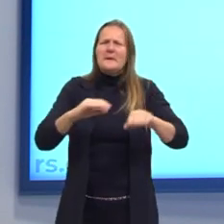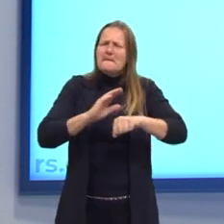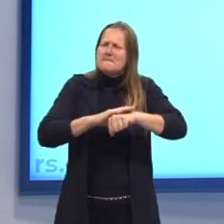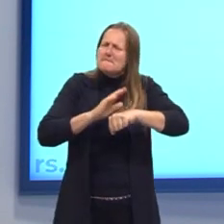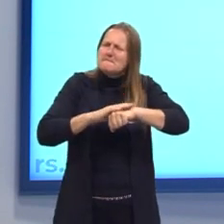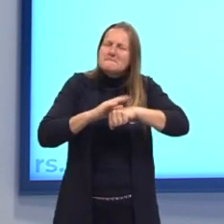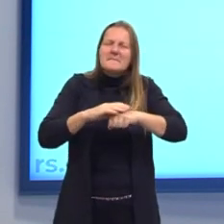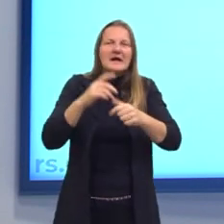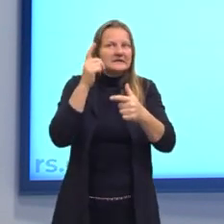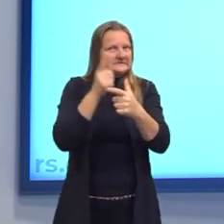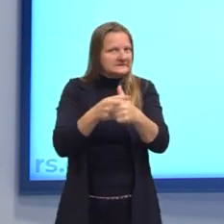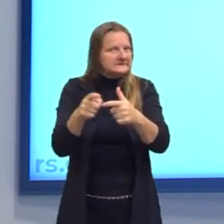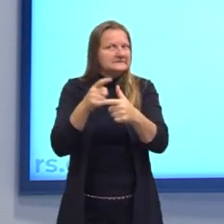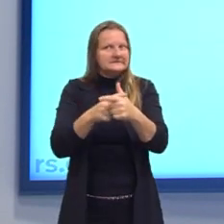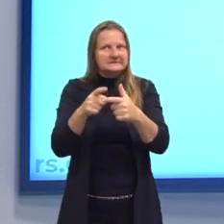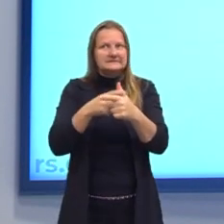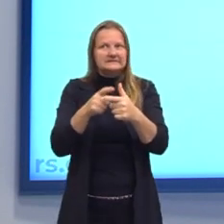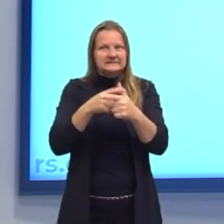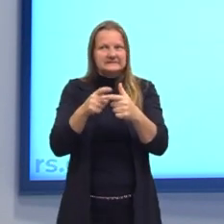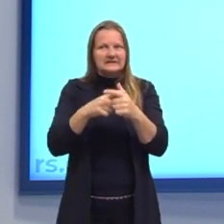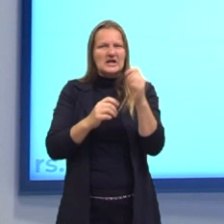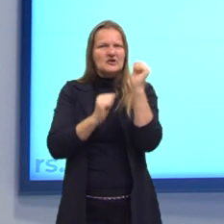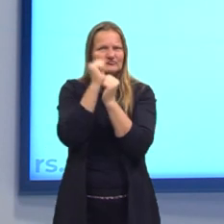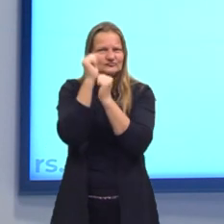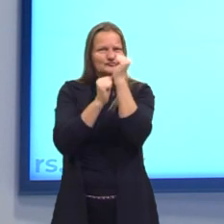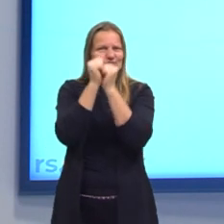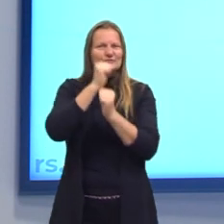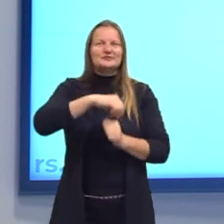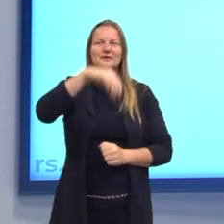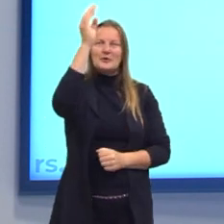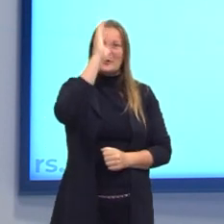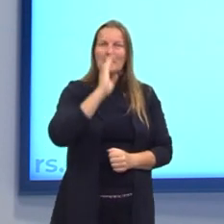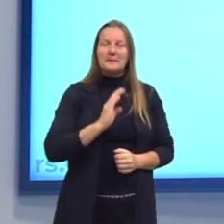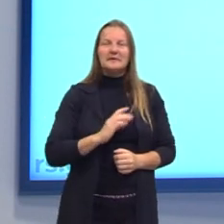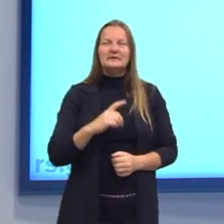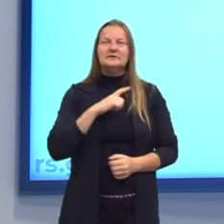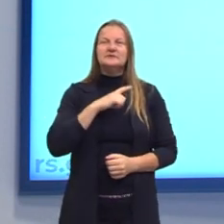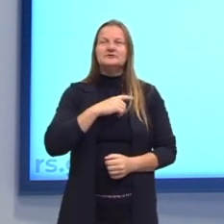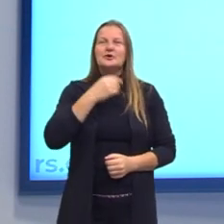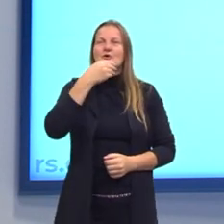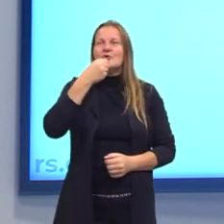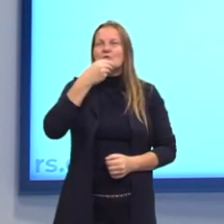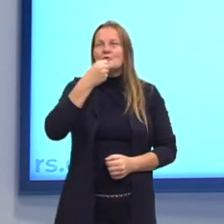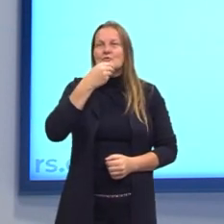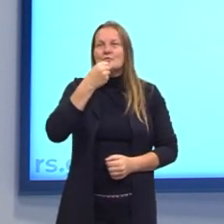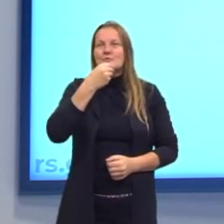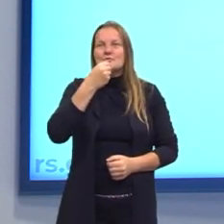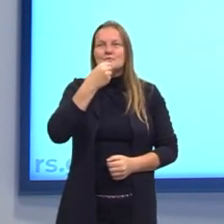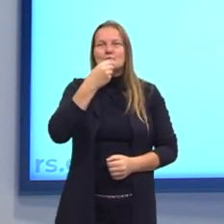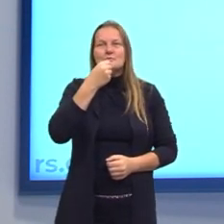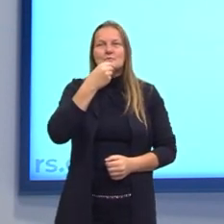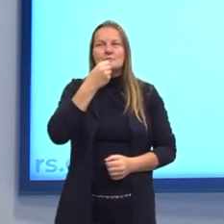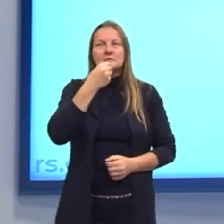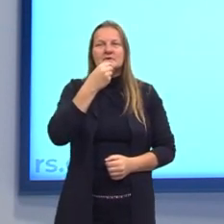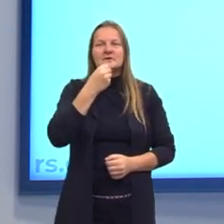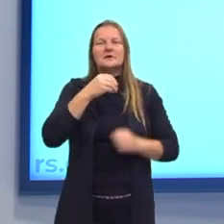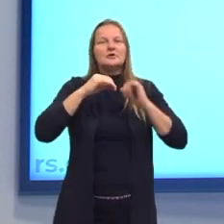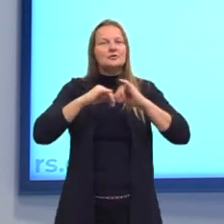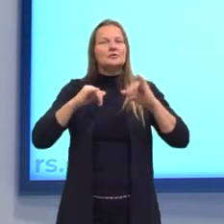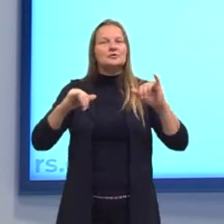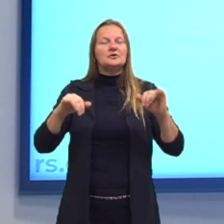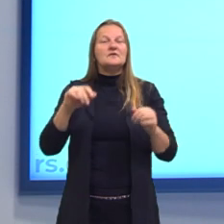problemática aí da indústria brasileira, tinha um mimiminho que ele passava a propaganda